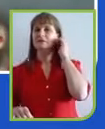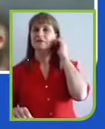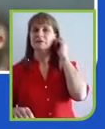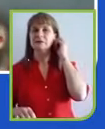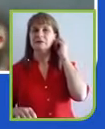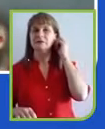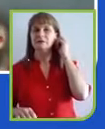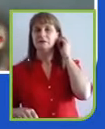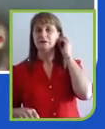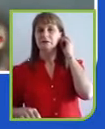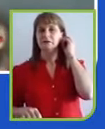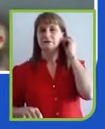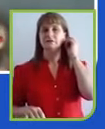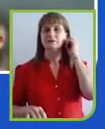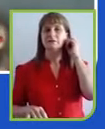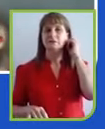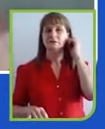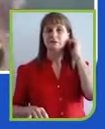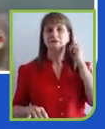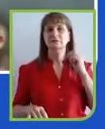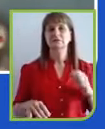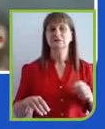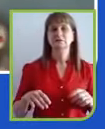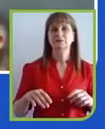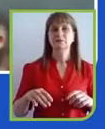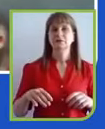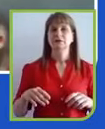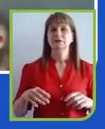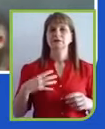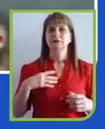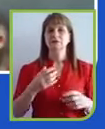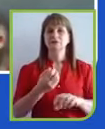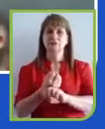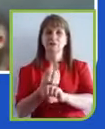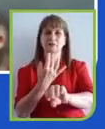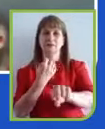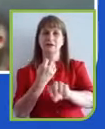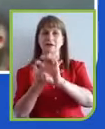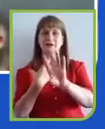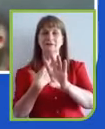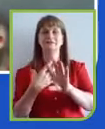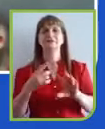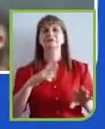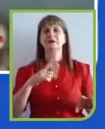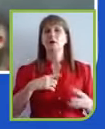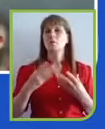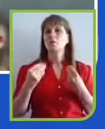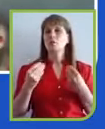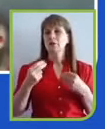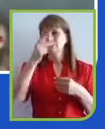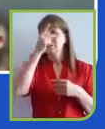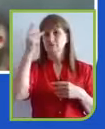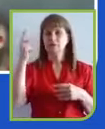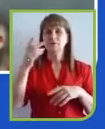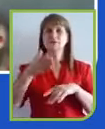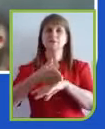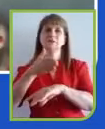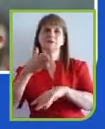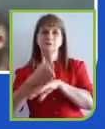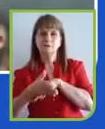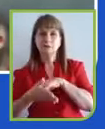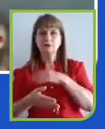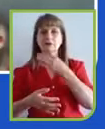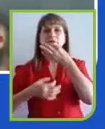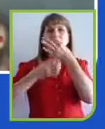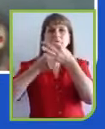quase uma entidade fantasmagórica na vida das pessoas. Então, para não ficar um negócio chato, talvez valha a pena a gente estudar um pouquinho.